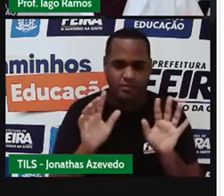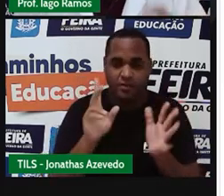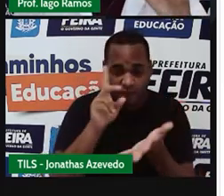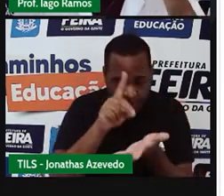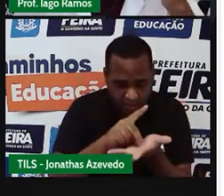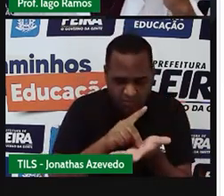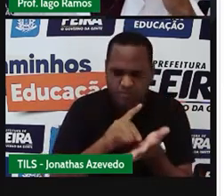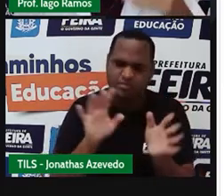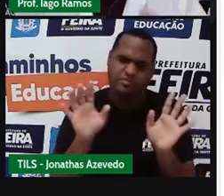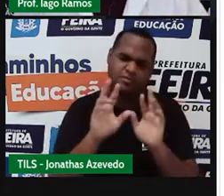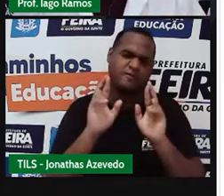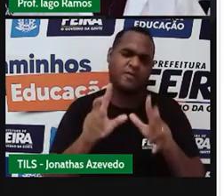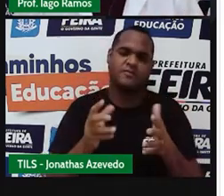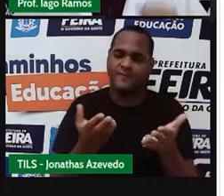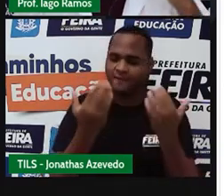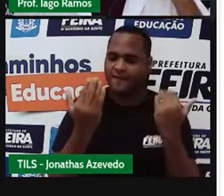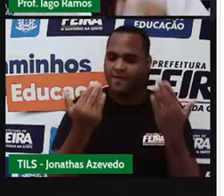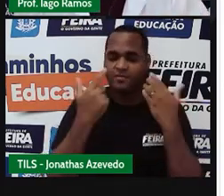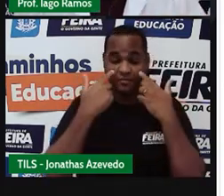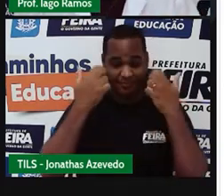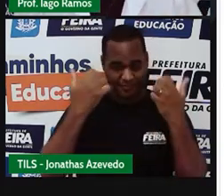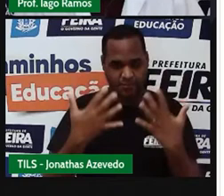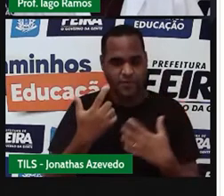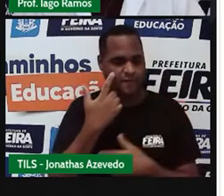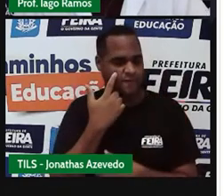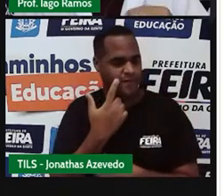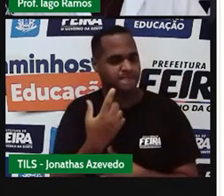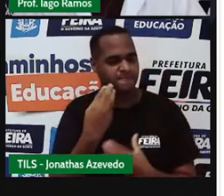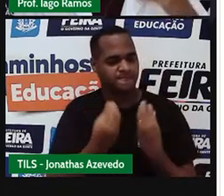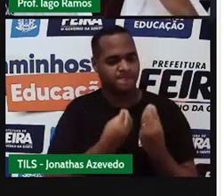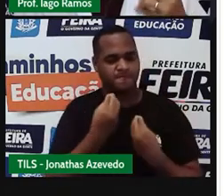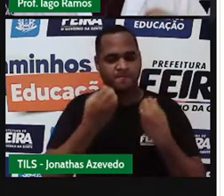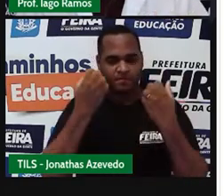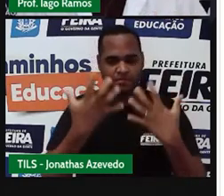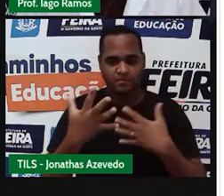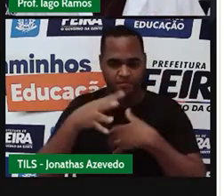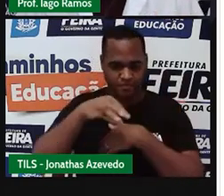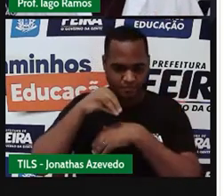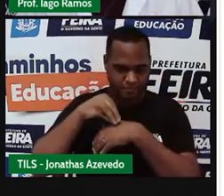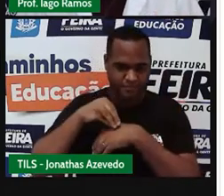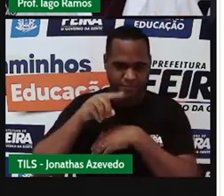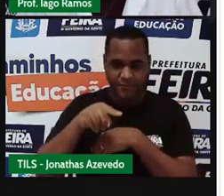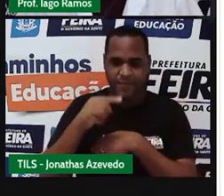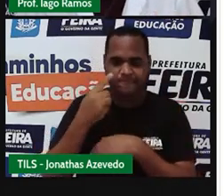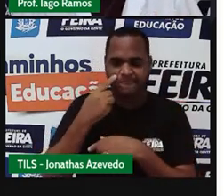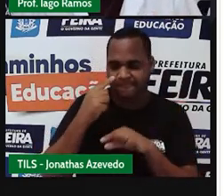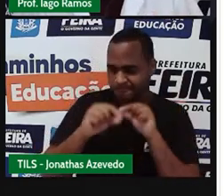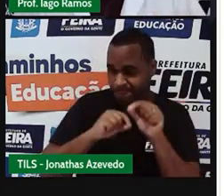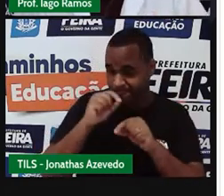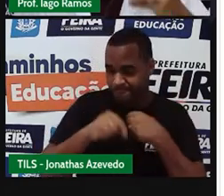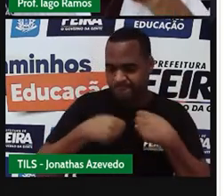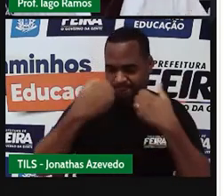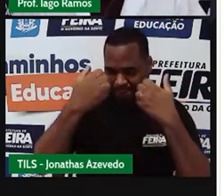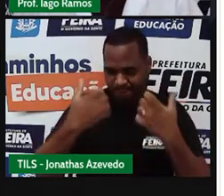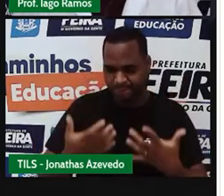verdade, mas então vem aqui comigo que você vai ver e eu já quero trazer uma curiosidadezinha para você,